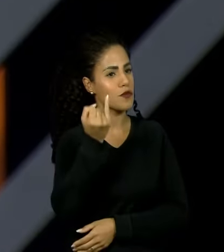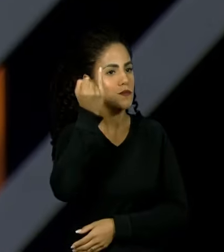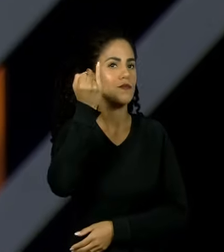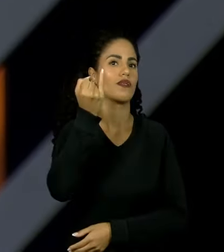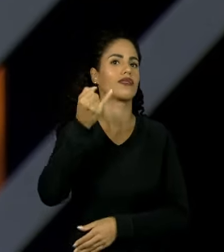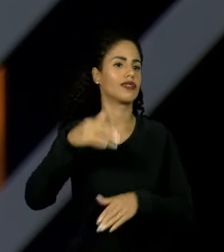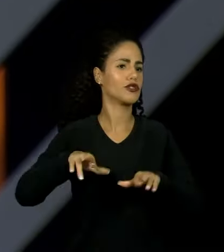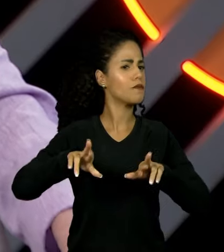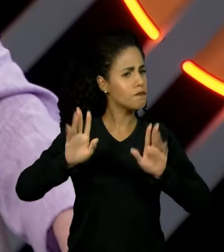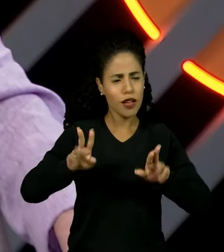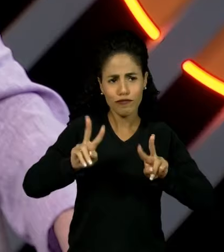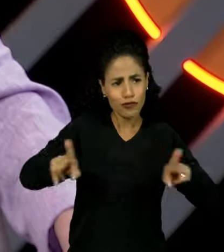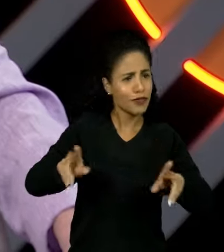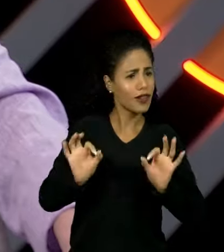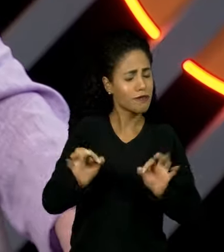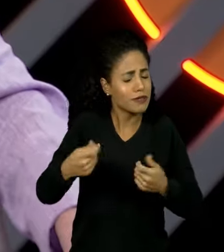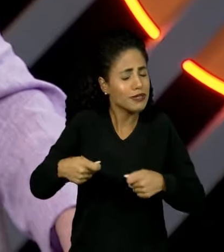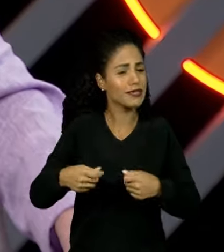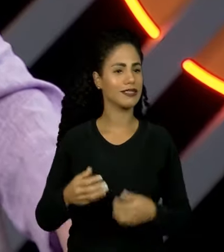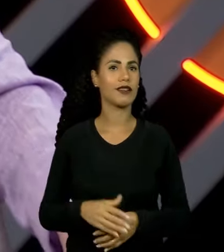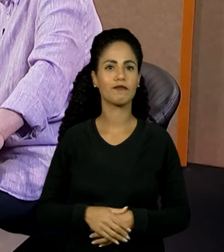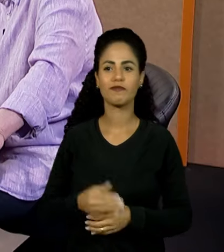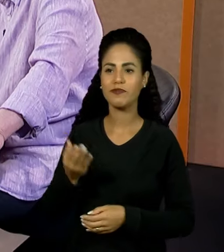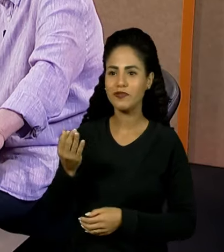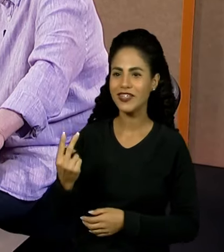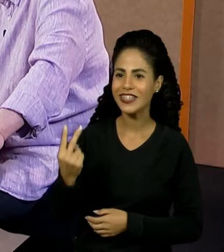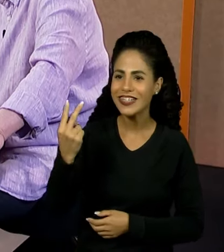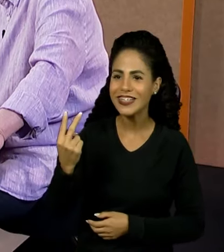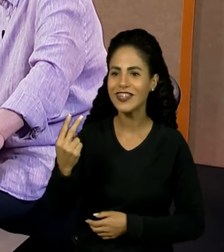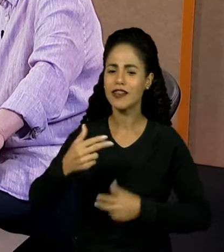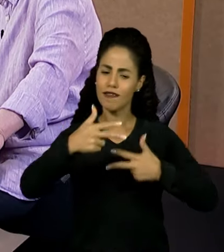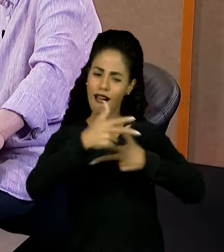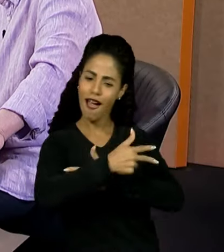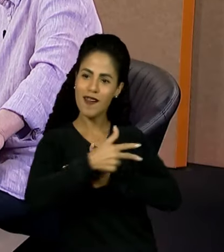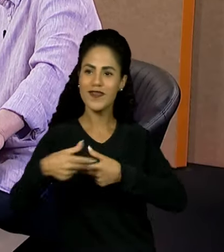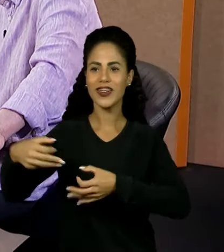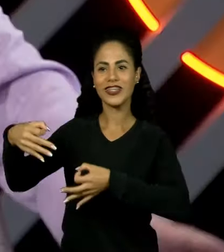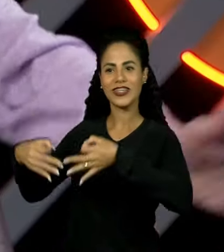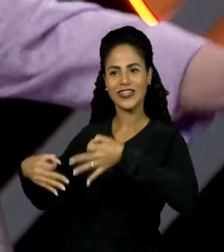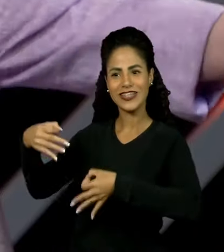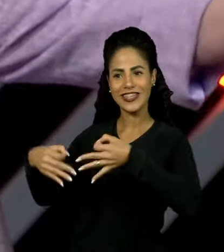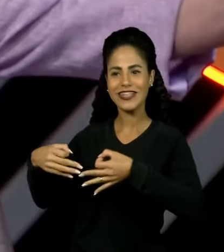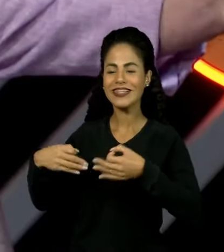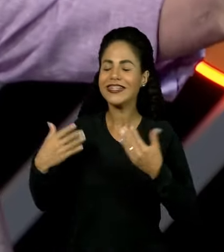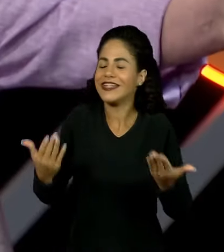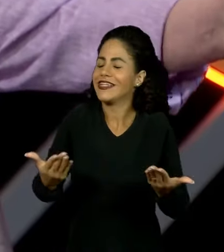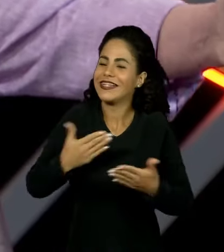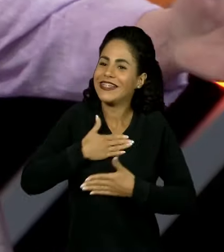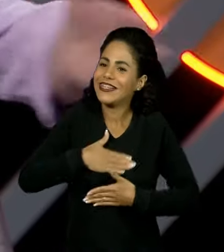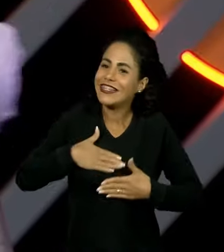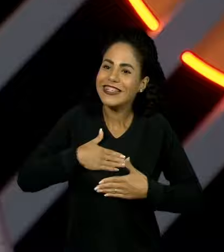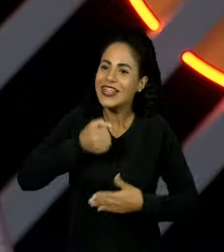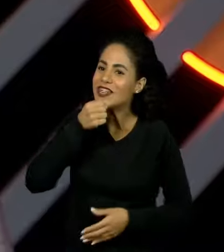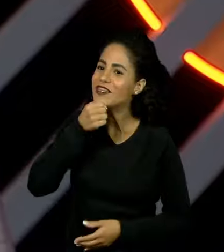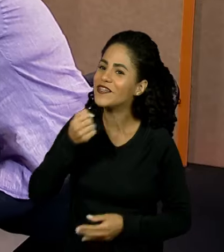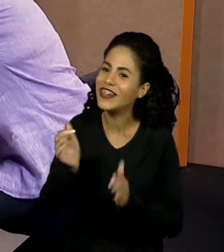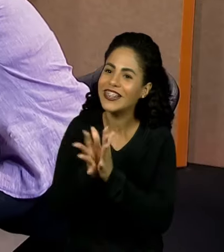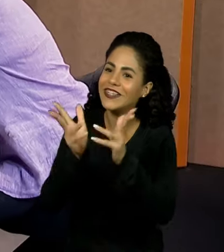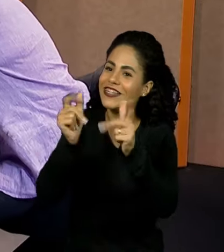ainda que as origens sejam distintas. Iberê, Dexter, o rapper e o juiz, que entrevista boa!